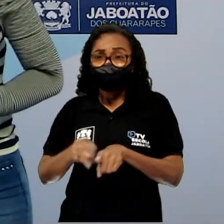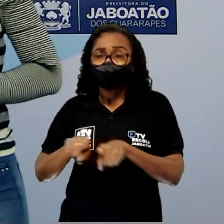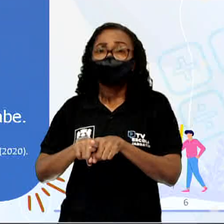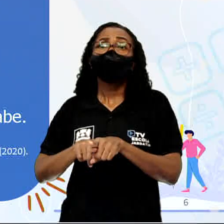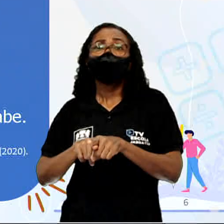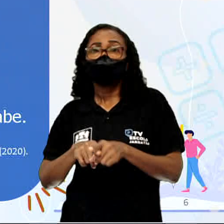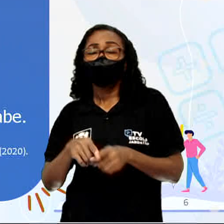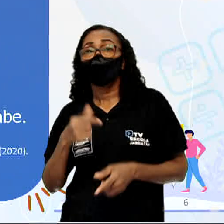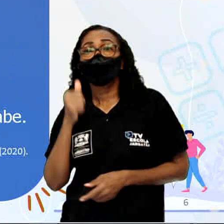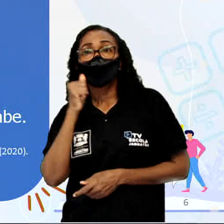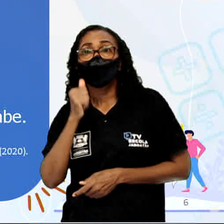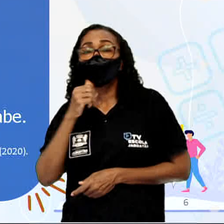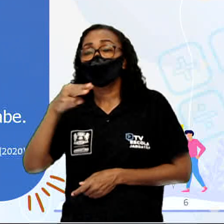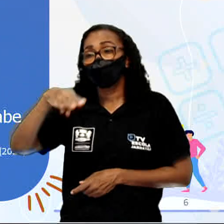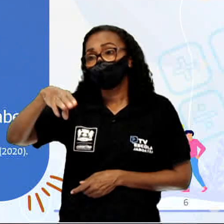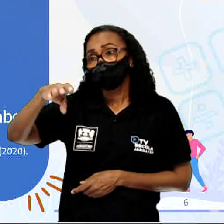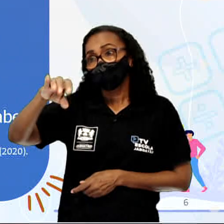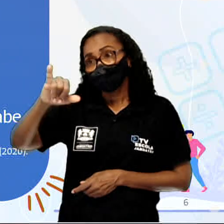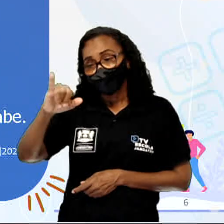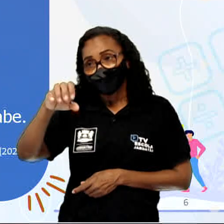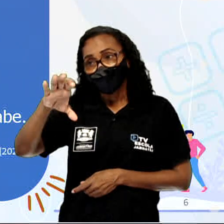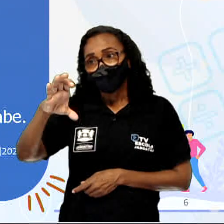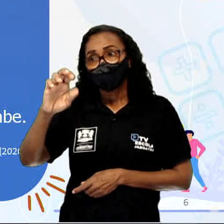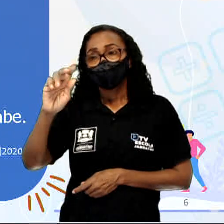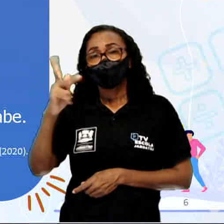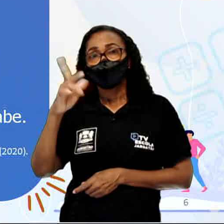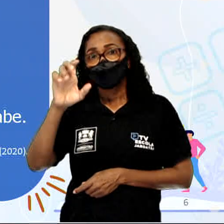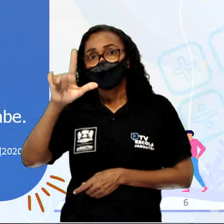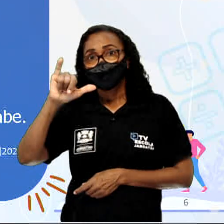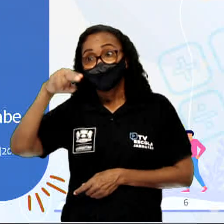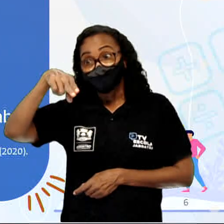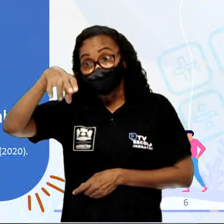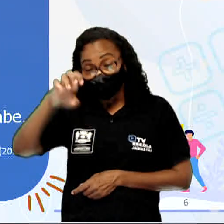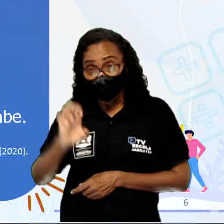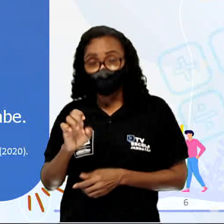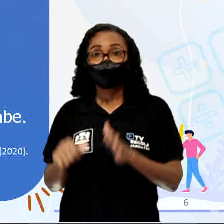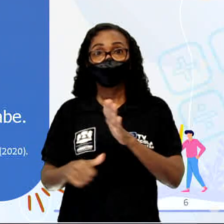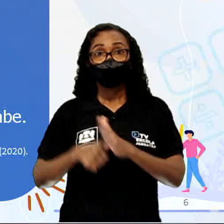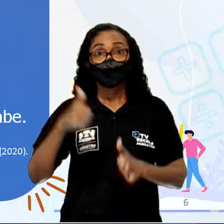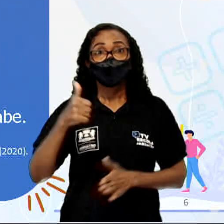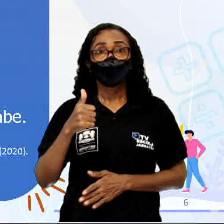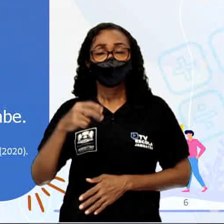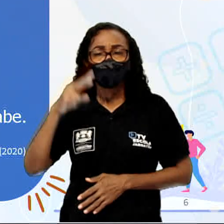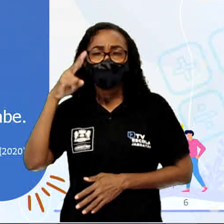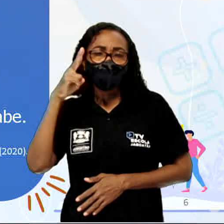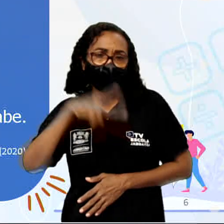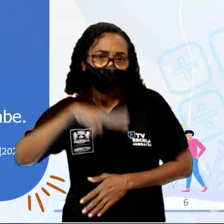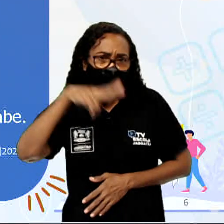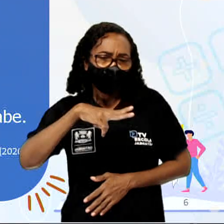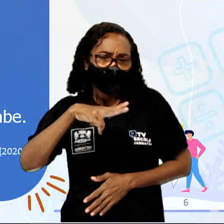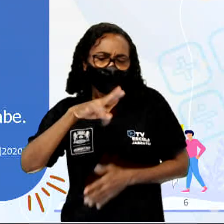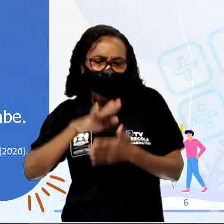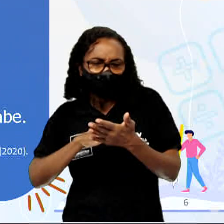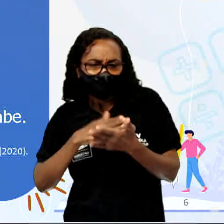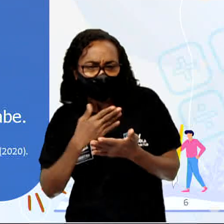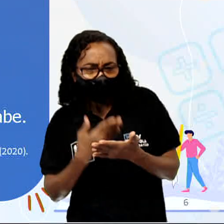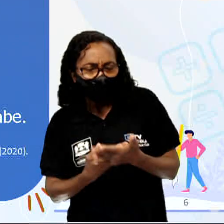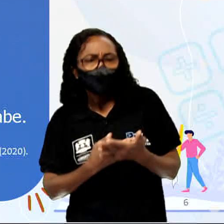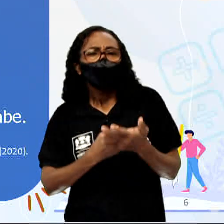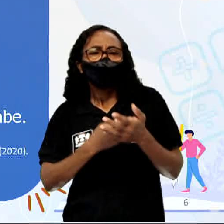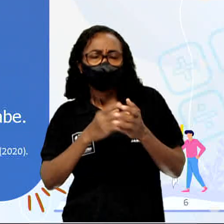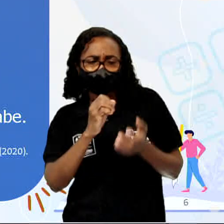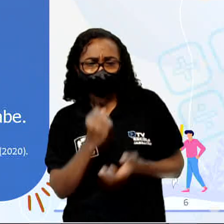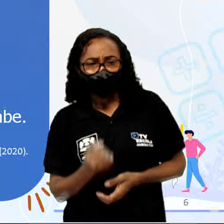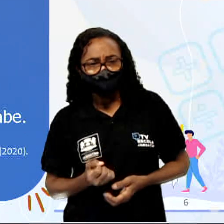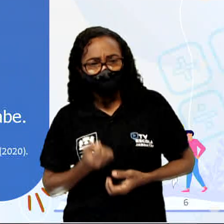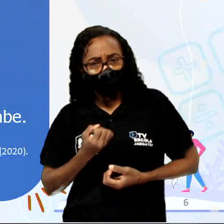Vamos lá? Primeiro de tudo, leia e interprete o poema abaixo de Micheline Verusky, como eu comentei